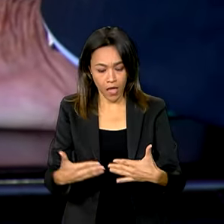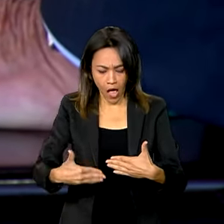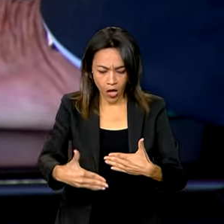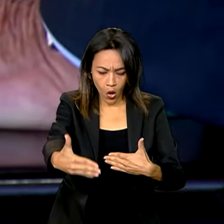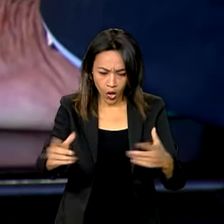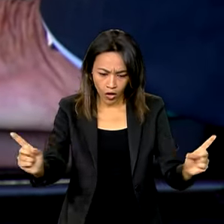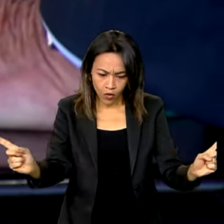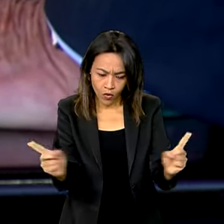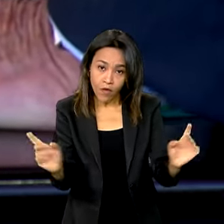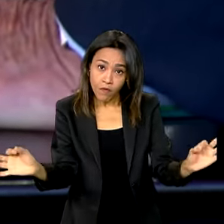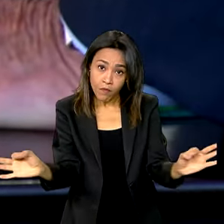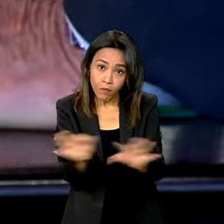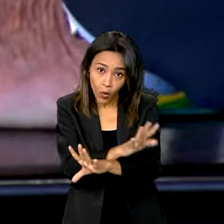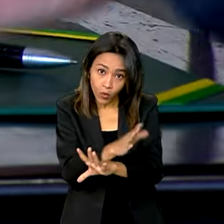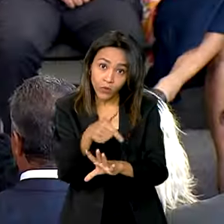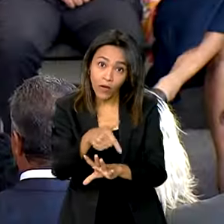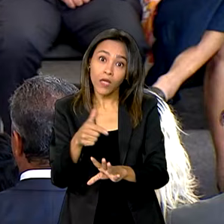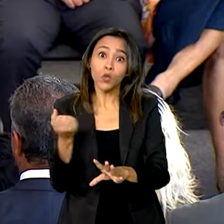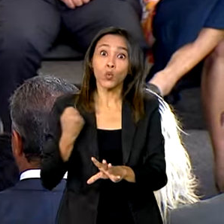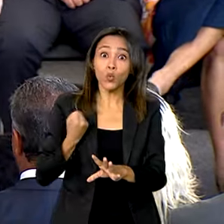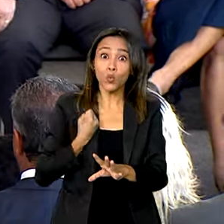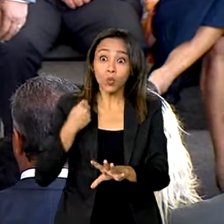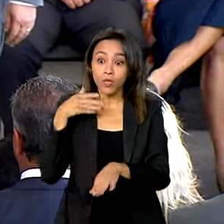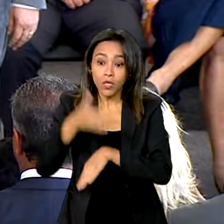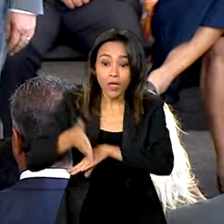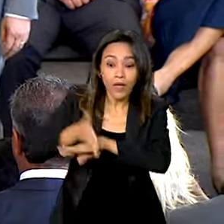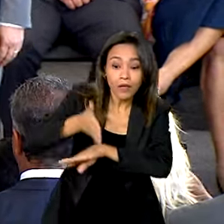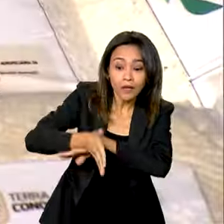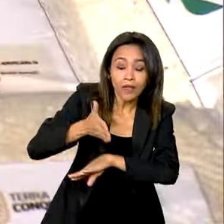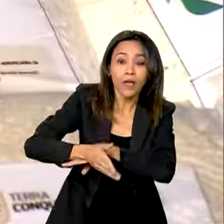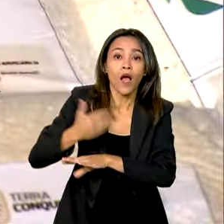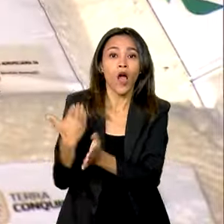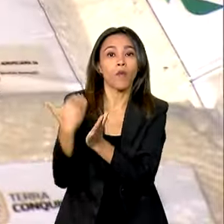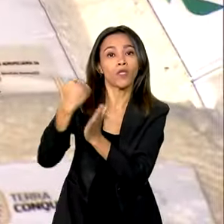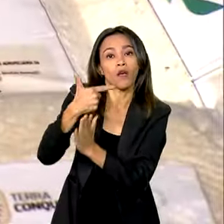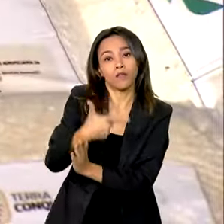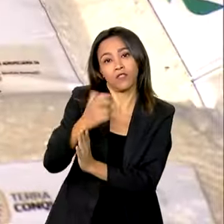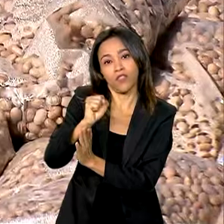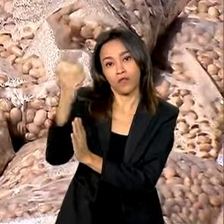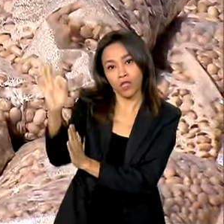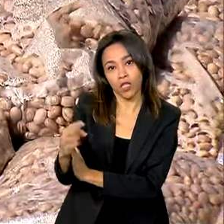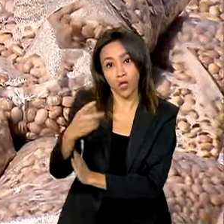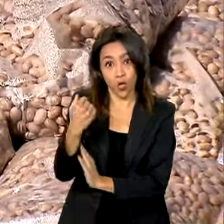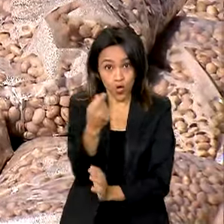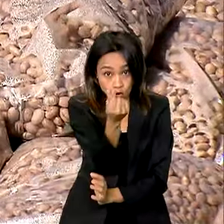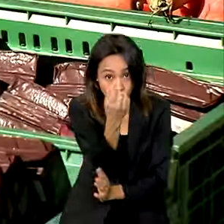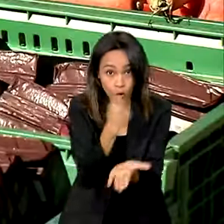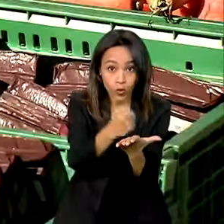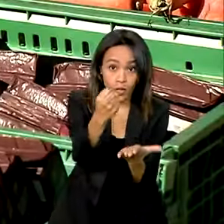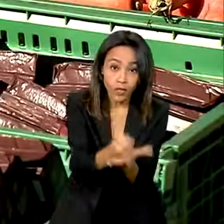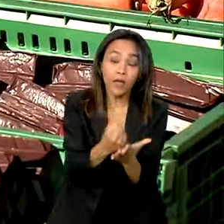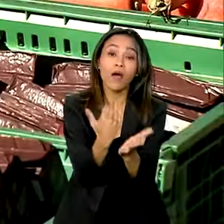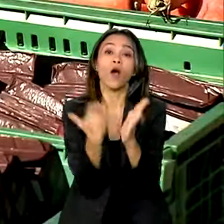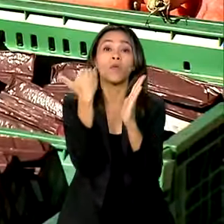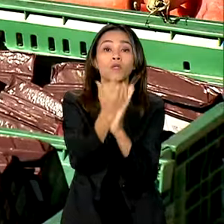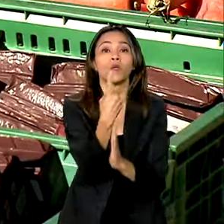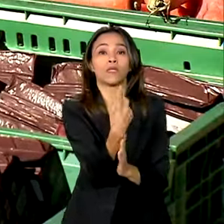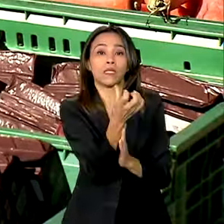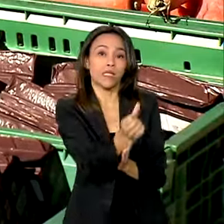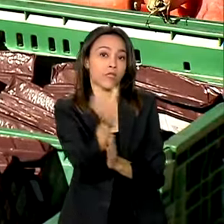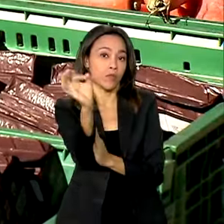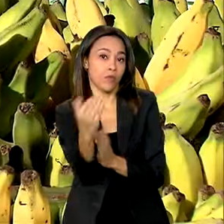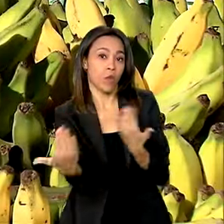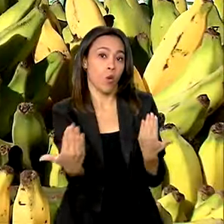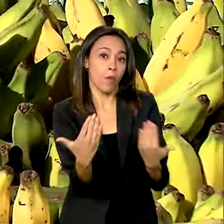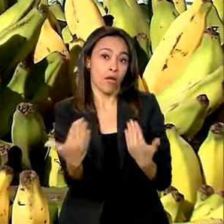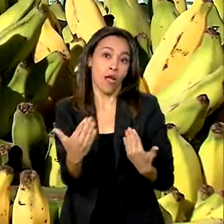agora, o número de operações cresceu 28% e o valor contratado aumentou 16% em comparação com o plano